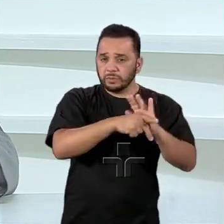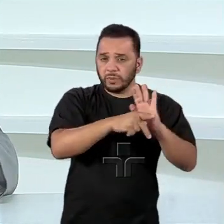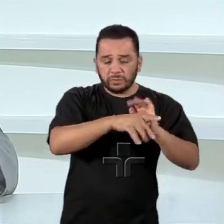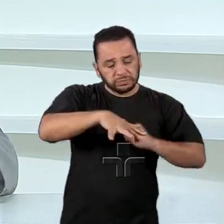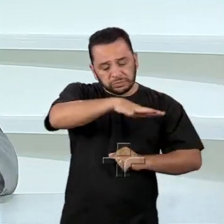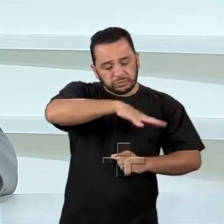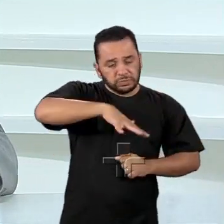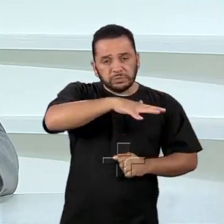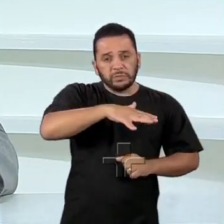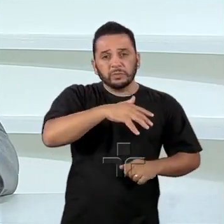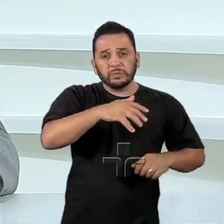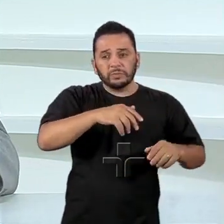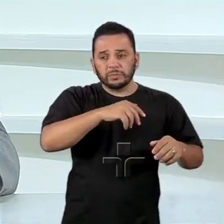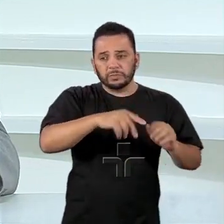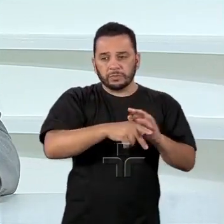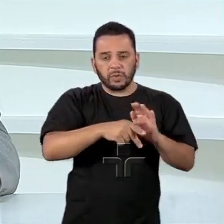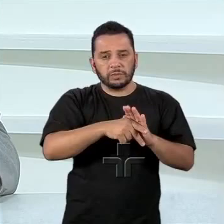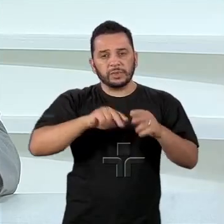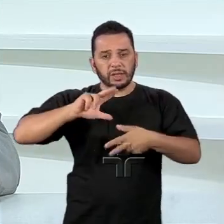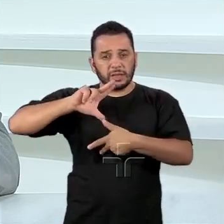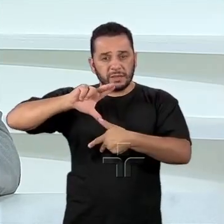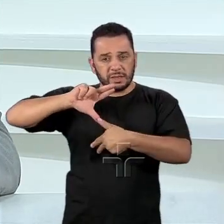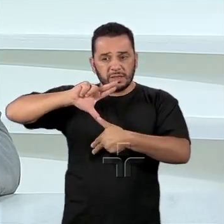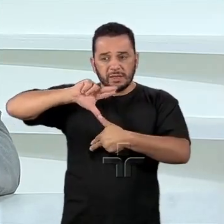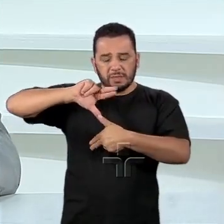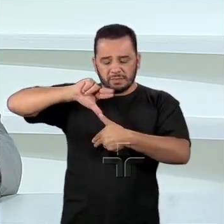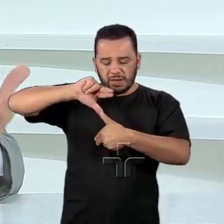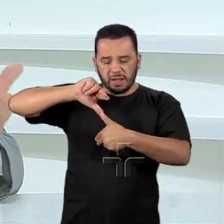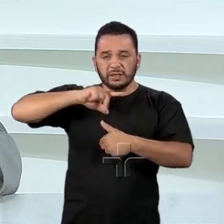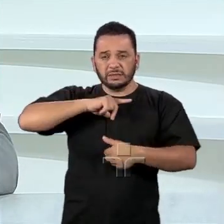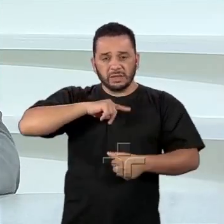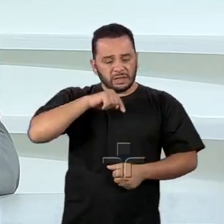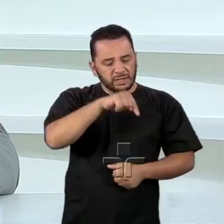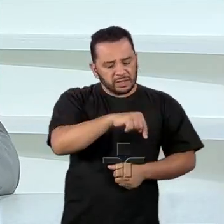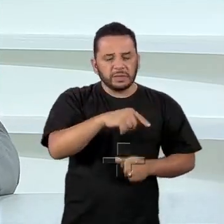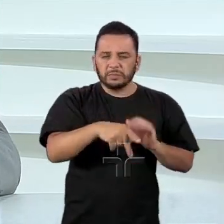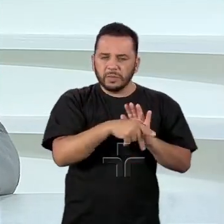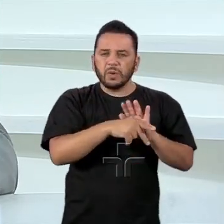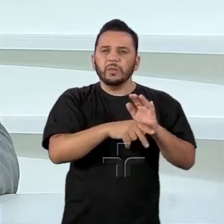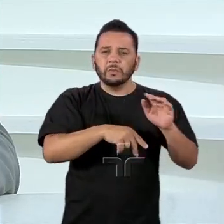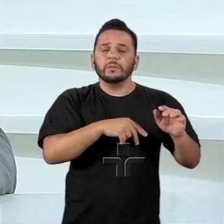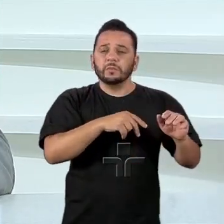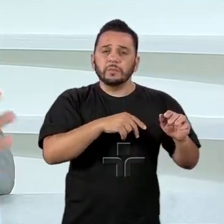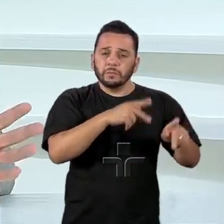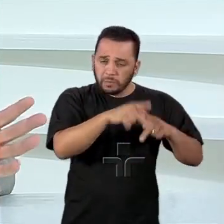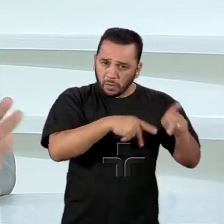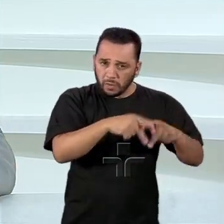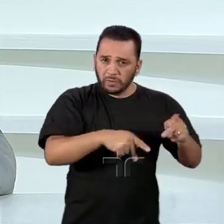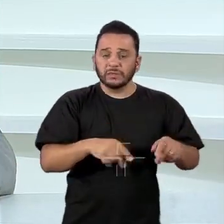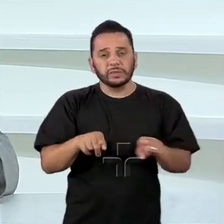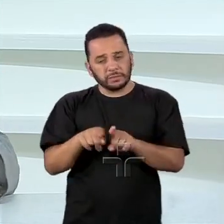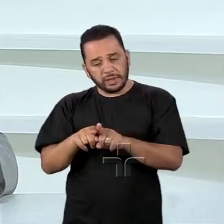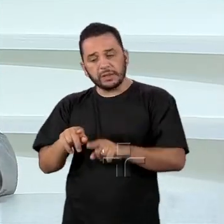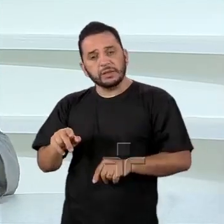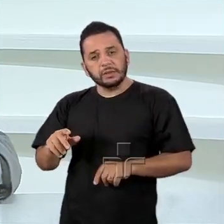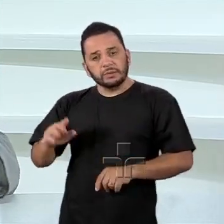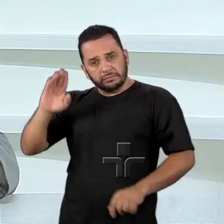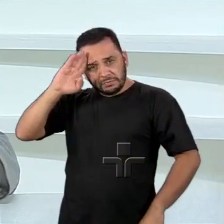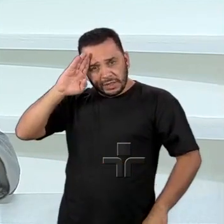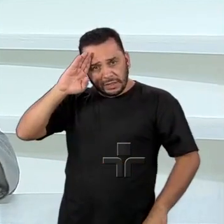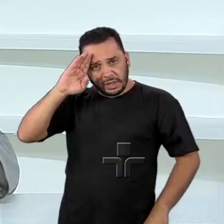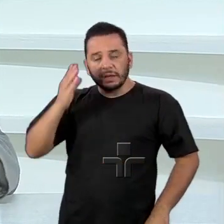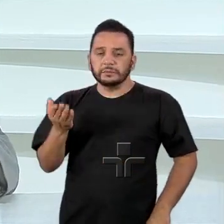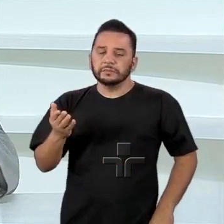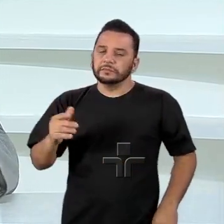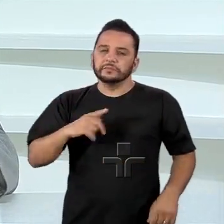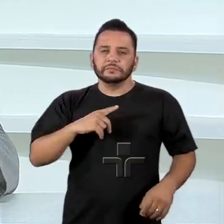conservação dos elementos que permitam a nós, eventualmente, projetarmos força. Então, tudo isso deve começar a entrar, talvez com